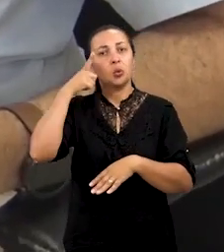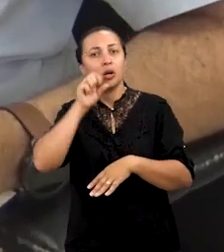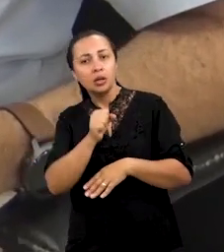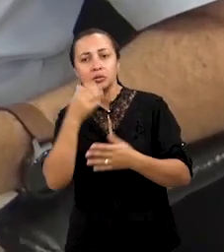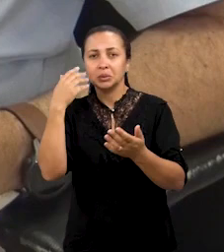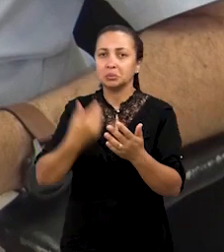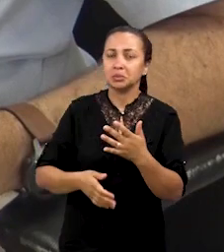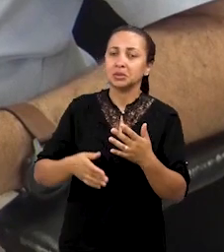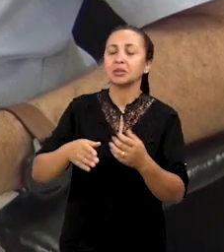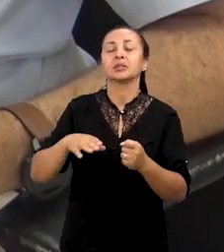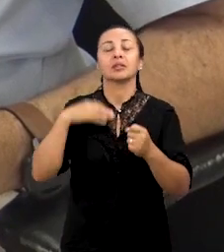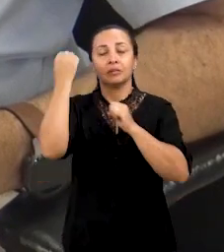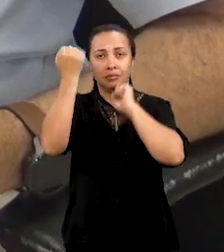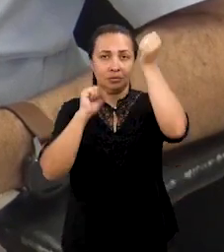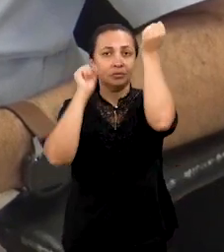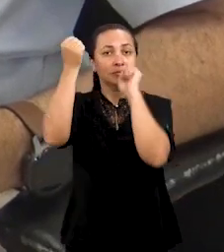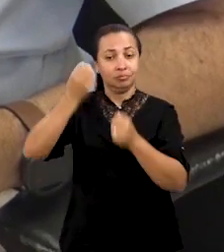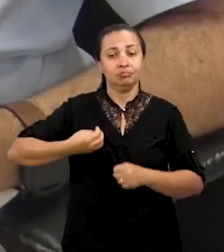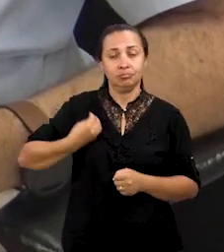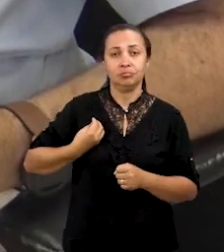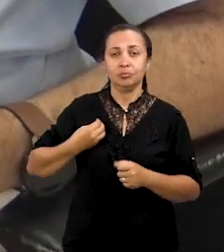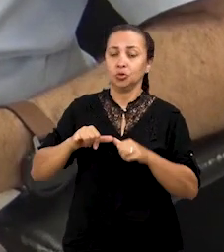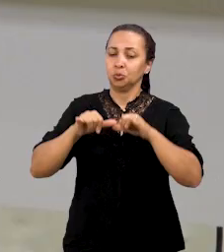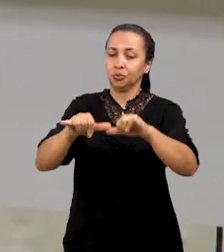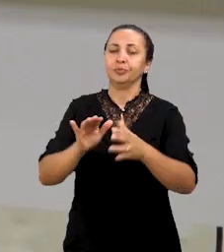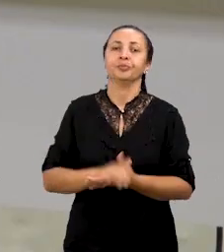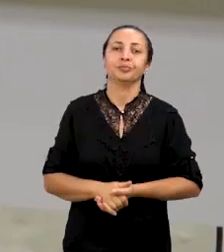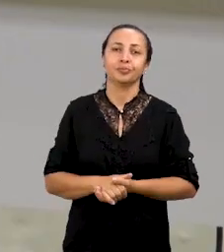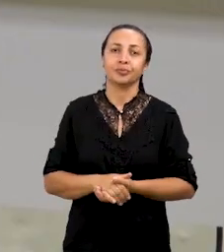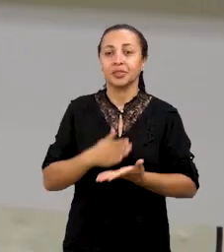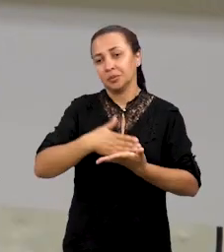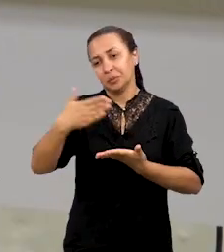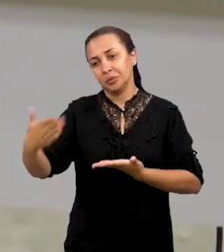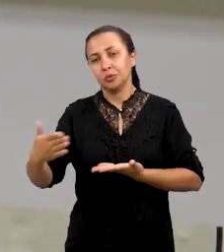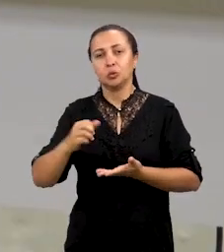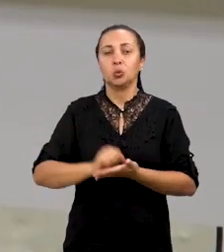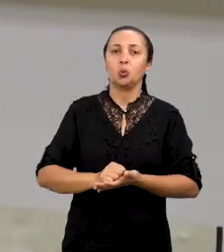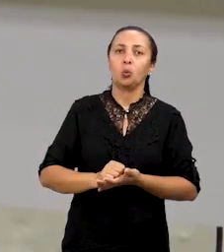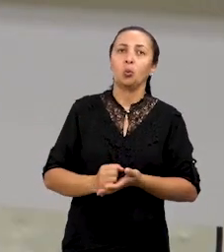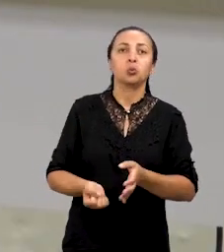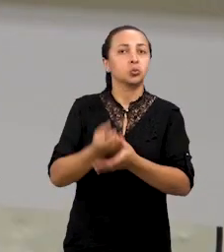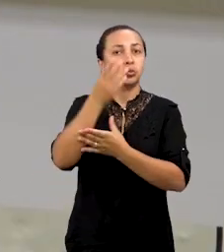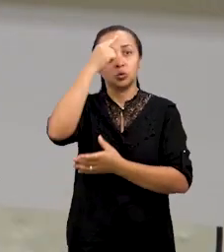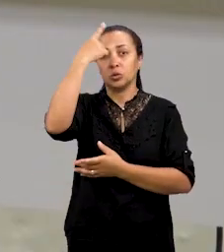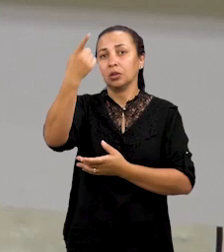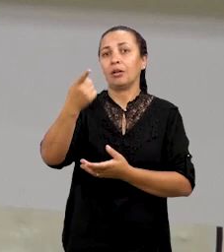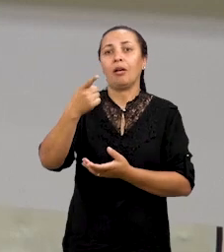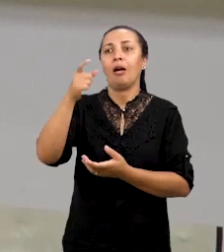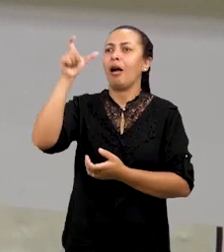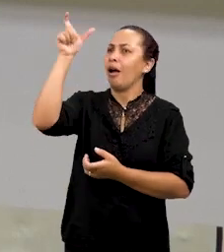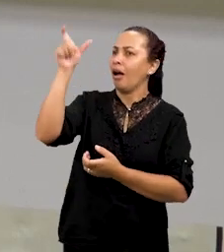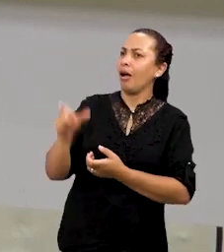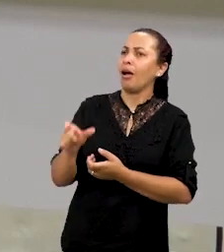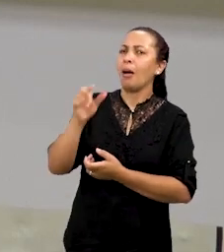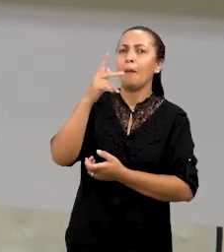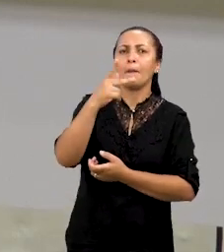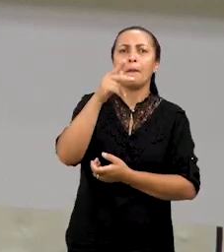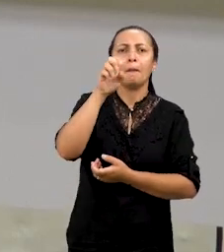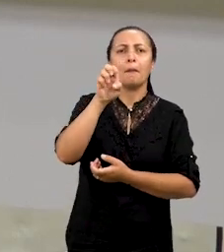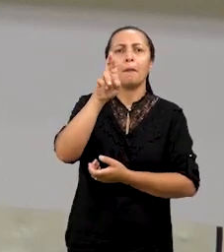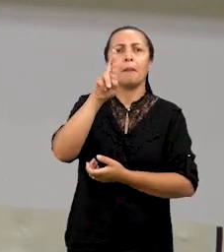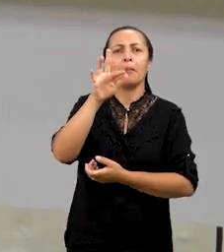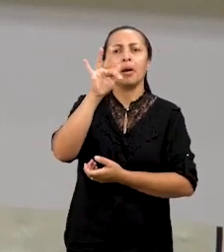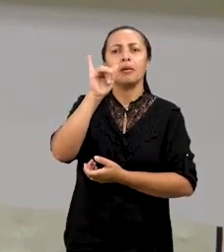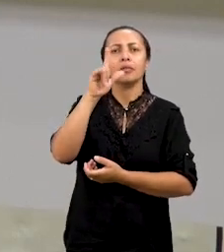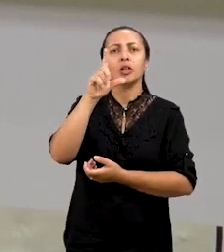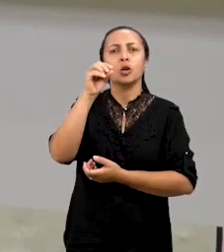da maioria dos equipamentos existentes no mercado. E, a partir disso, surgiu a ideia de criar um perfilógrafo de alto rendimento